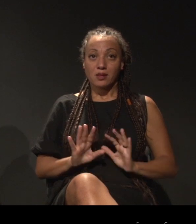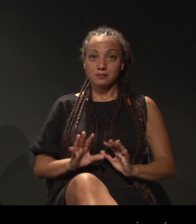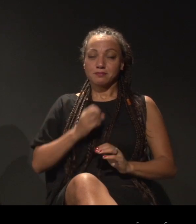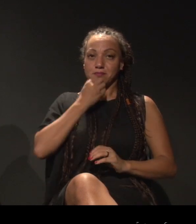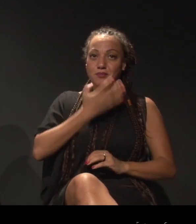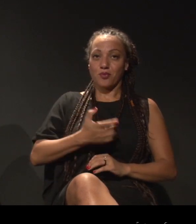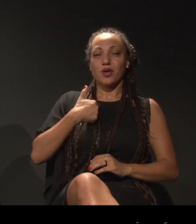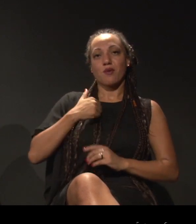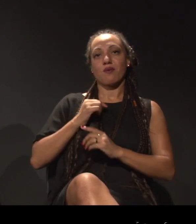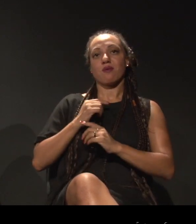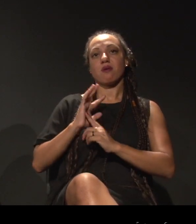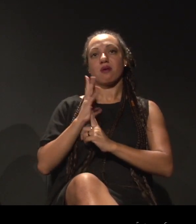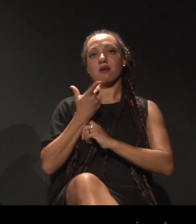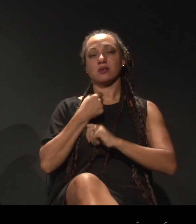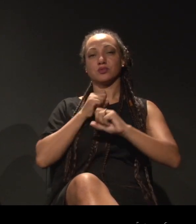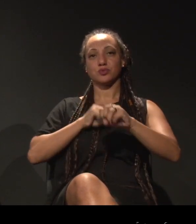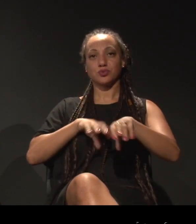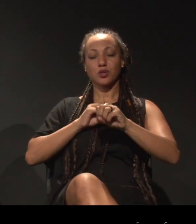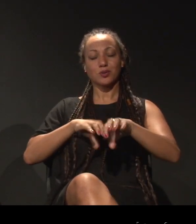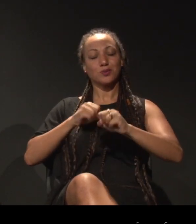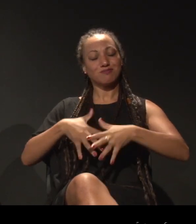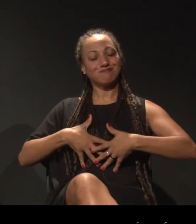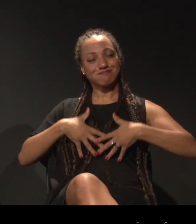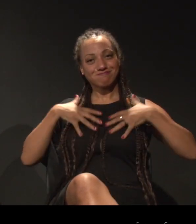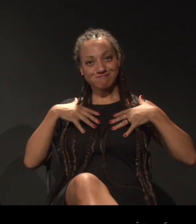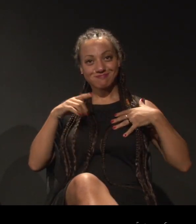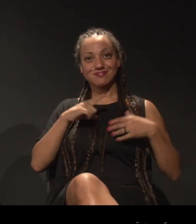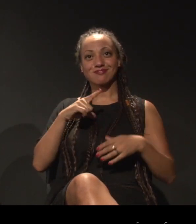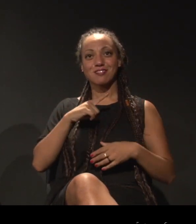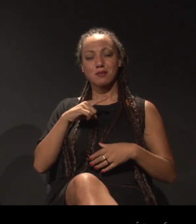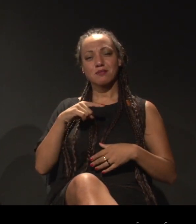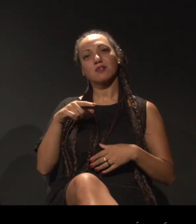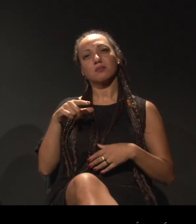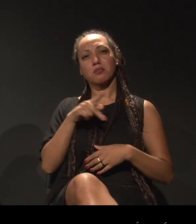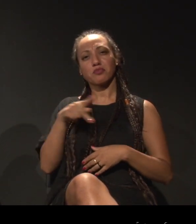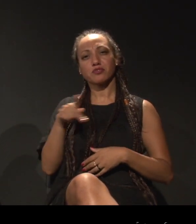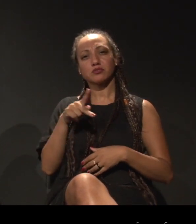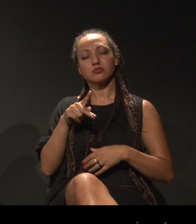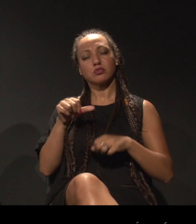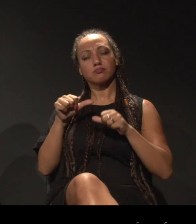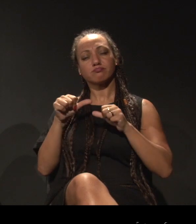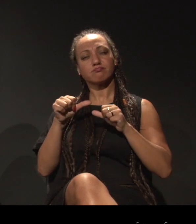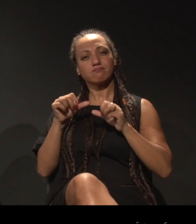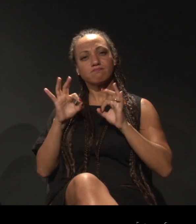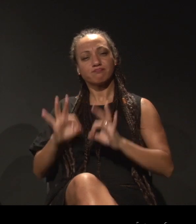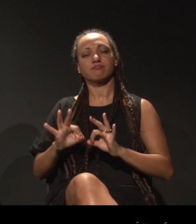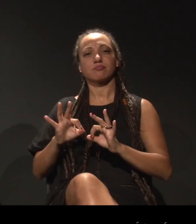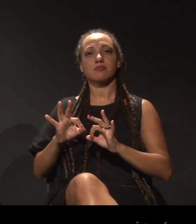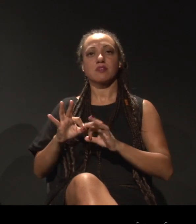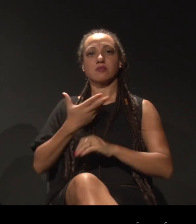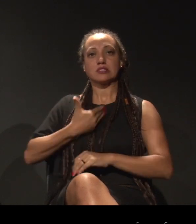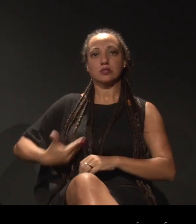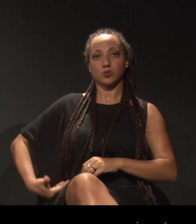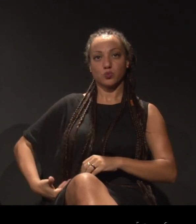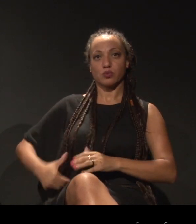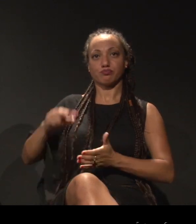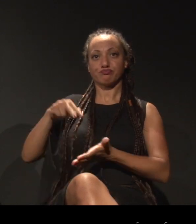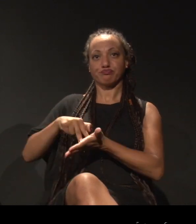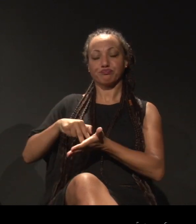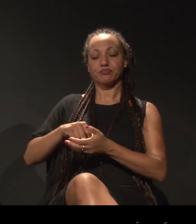eu sou arte educadora, com muito orgulho, professora efetiva estadual. Eu acho que é um lugar